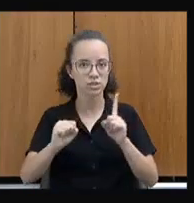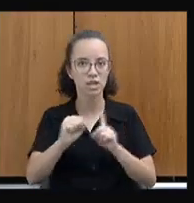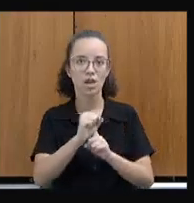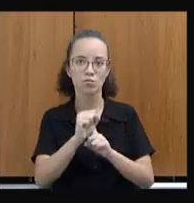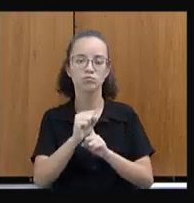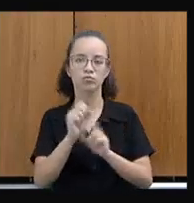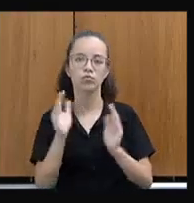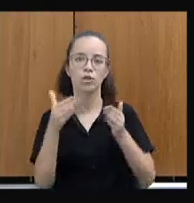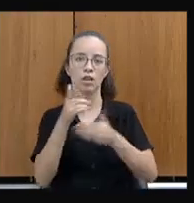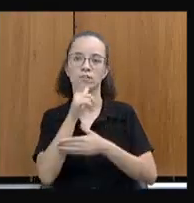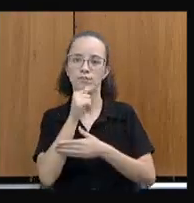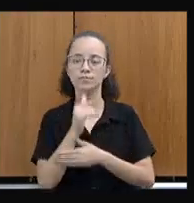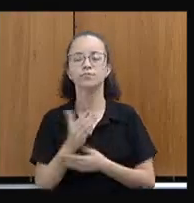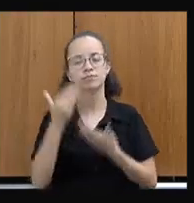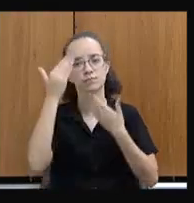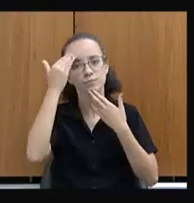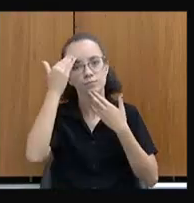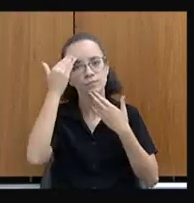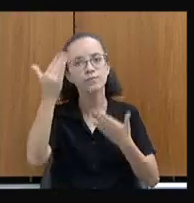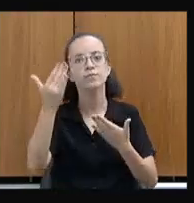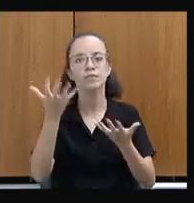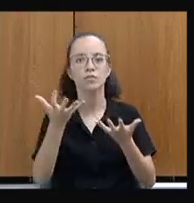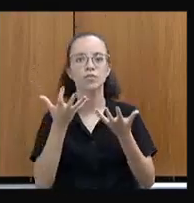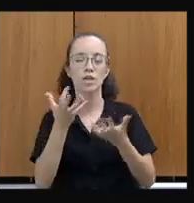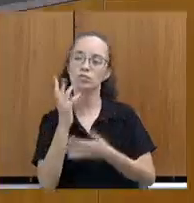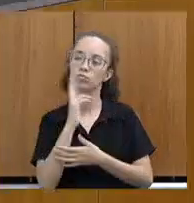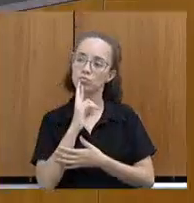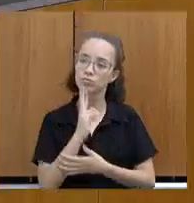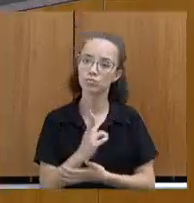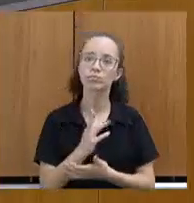É isso. Muito obrigada. Eu vou ouvir sua resposta.